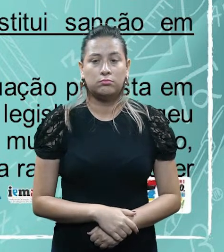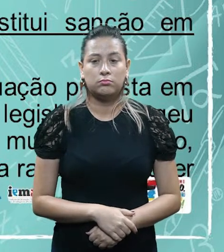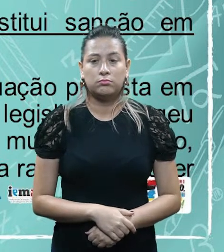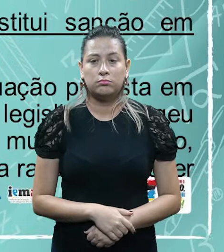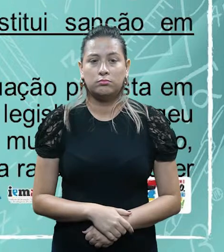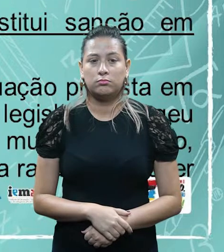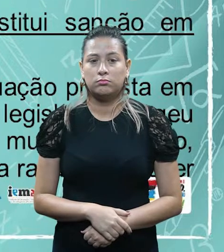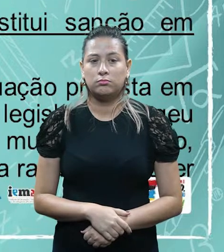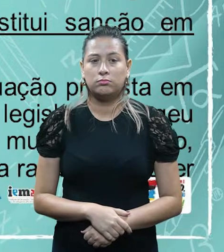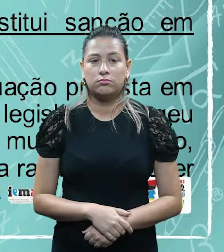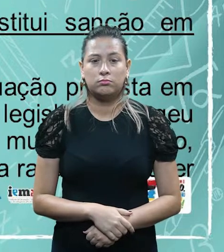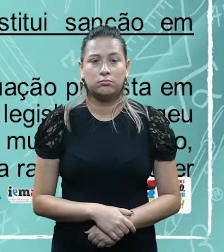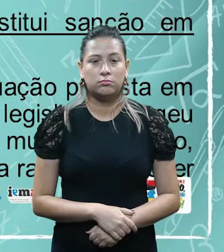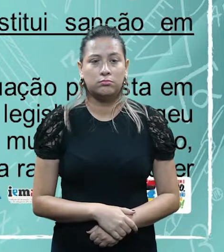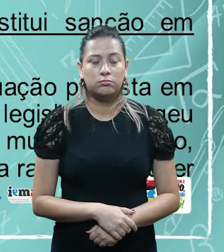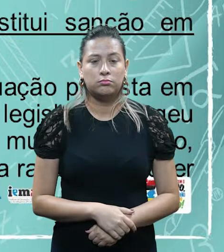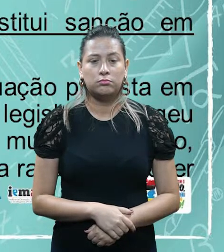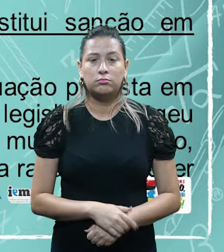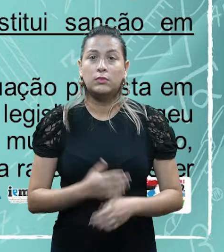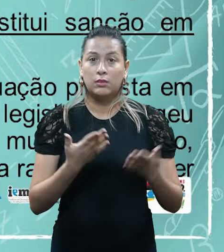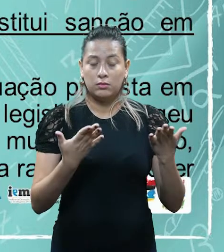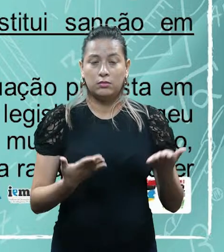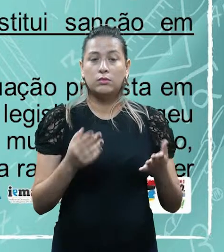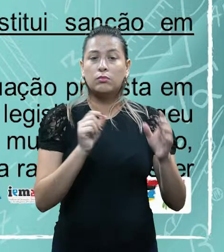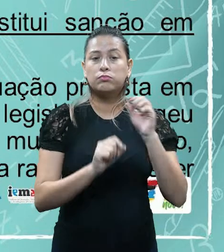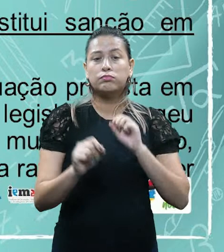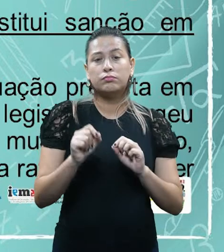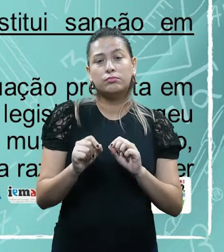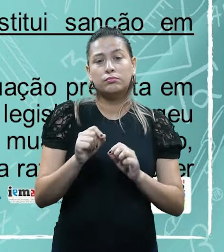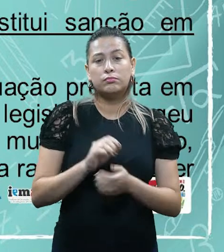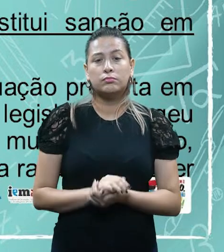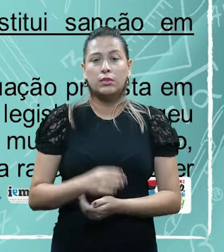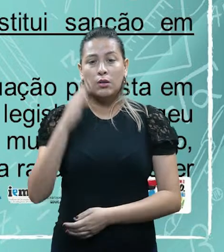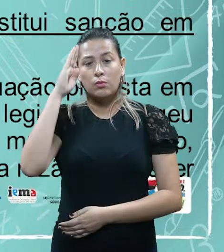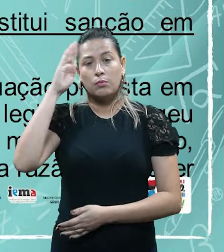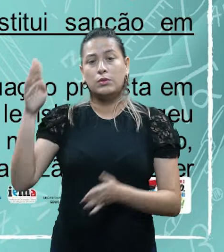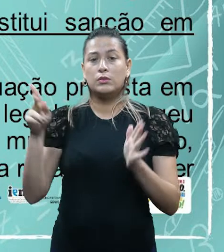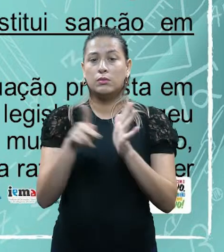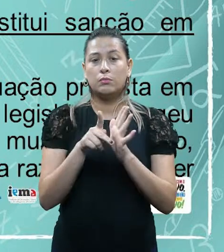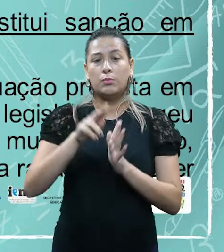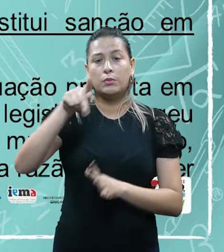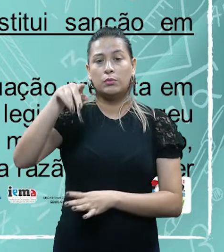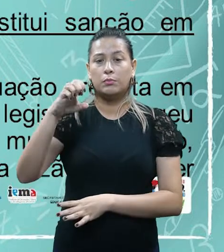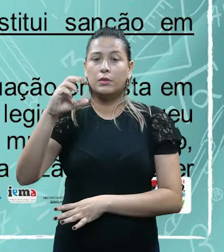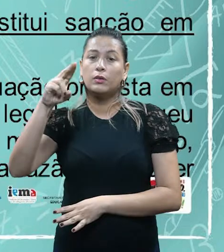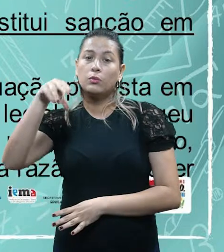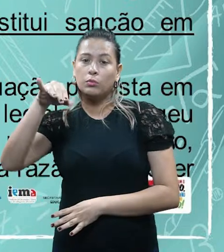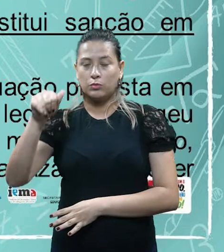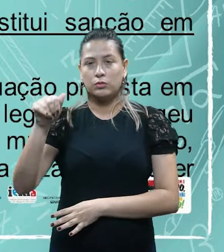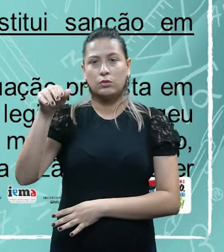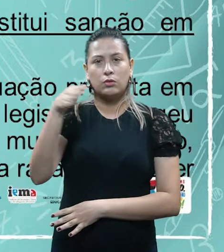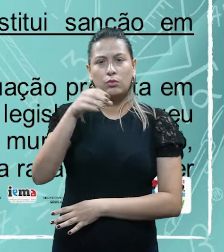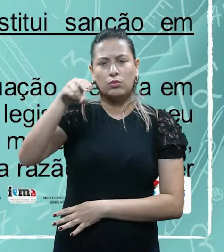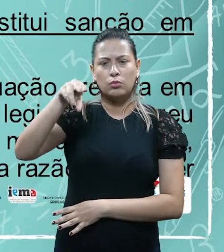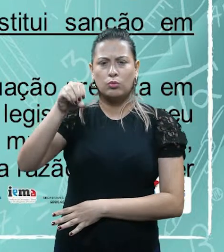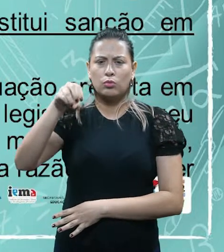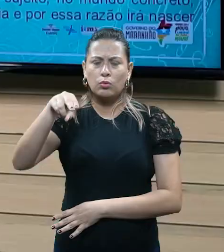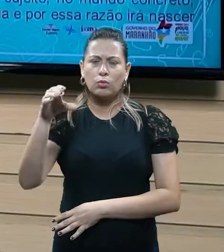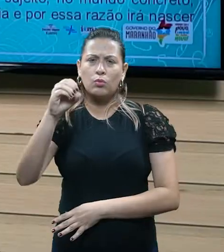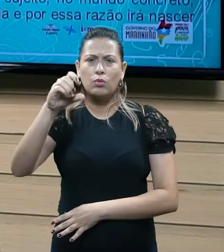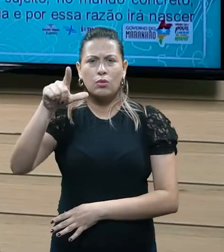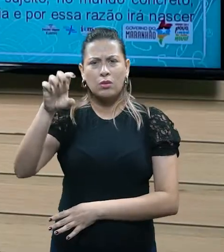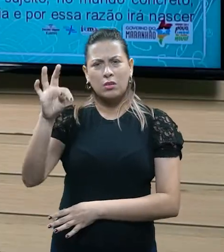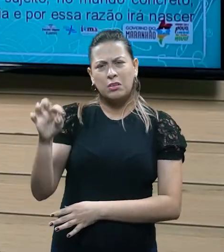ilícito. Nos remete, isso nos remete justamente ao princípio, né, do pecuniano-olete. O dinheiro não tem